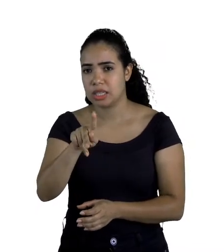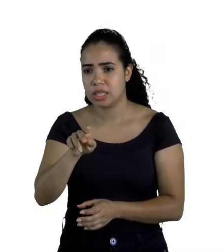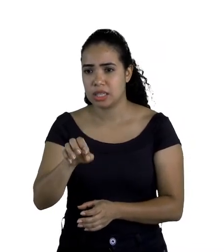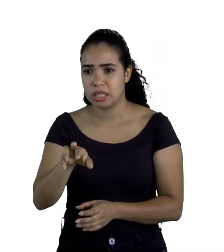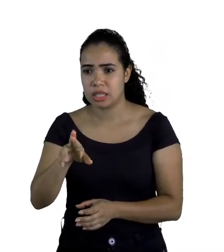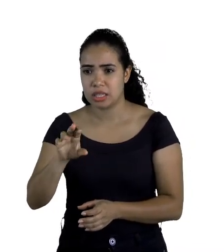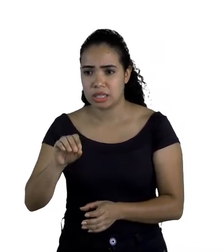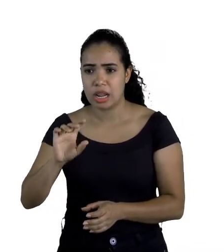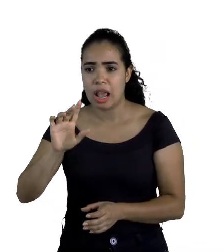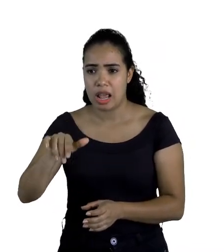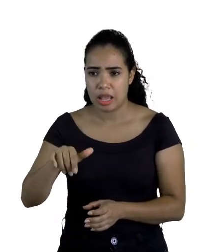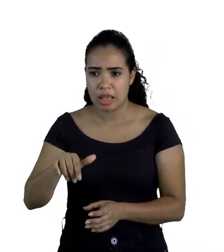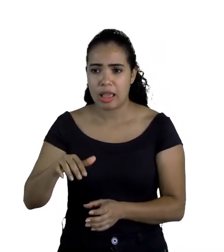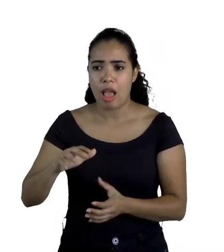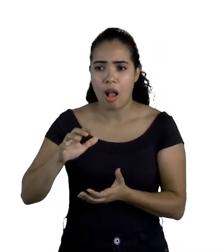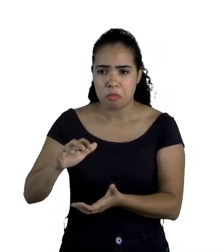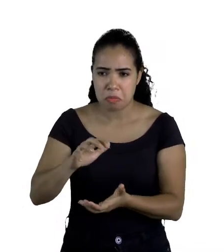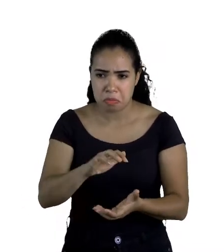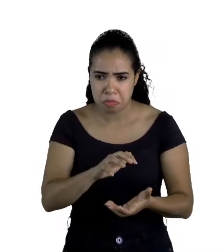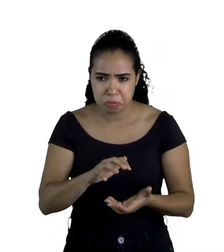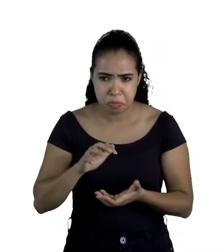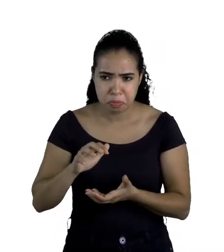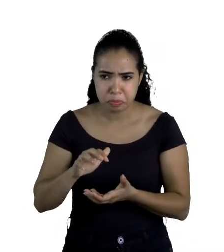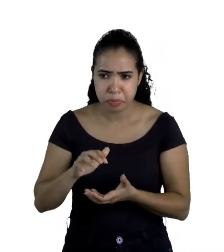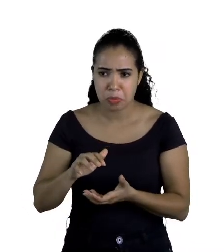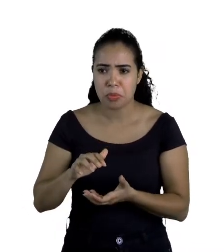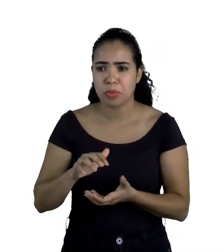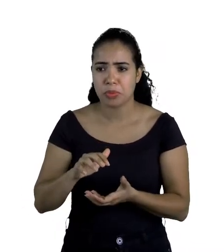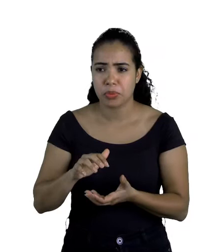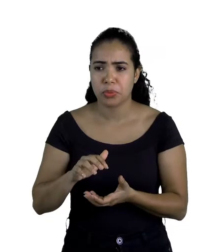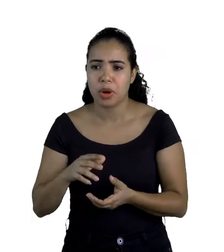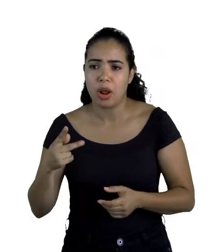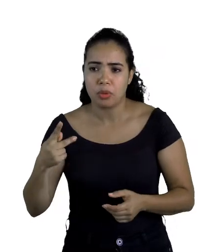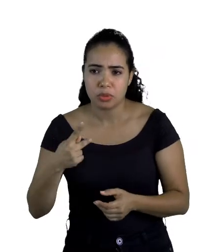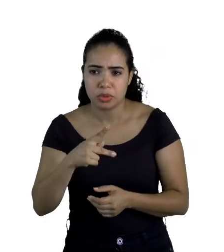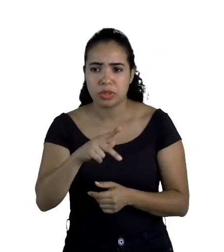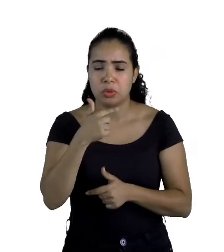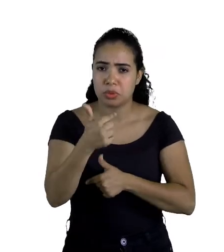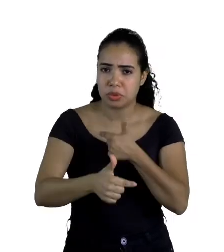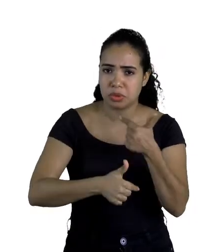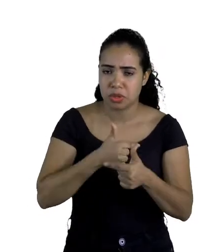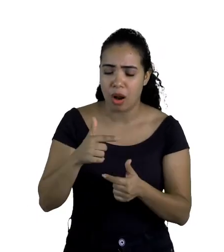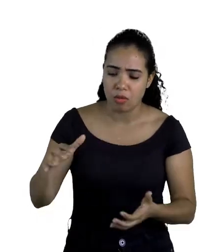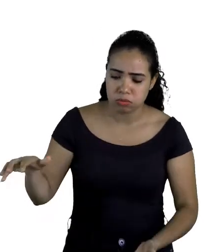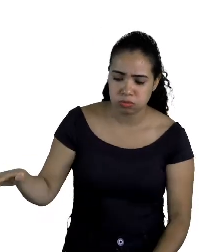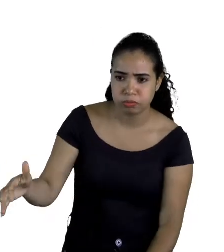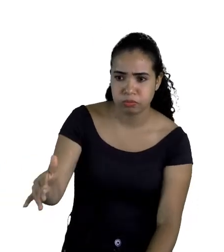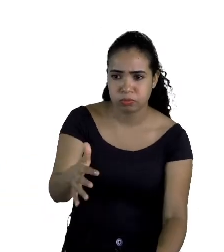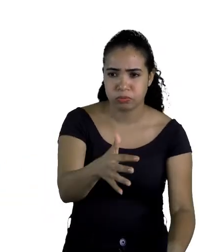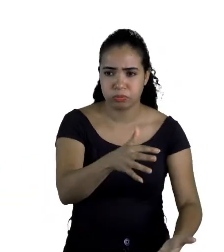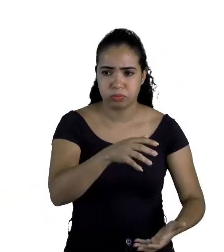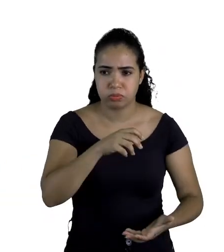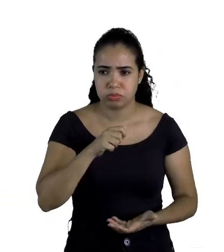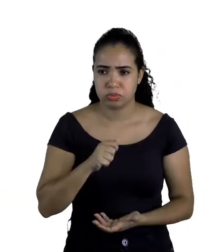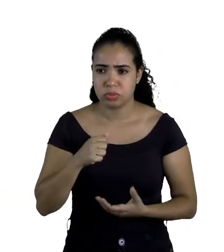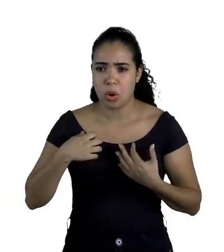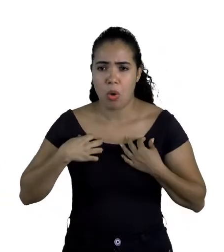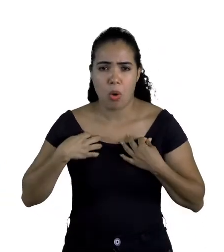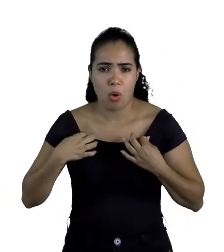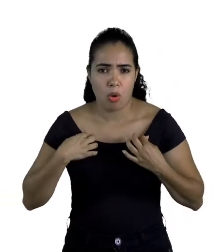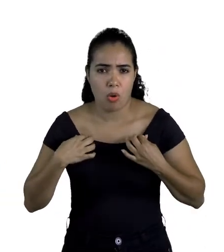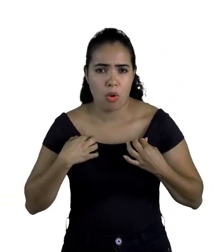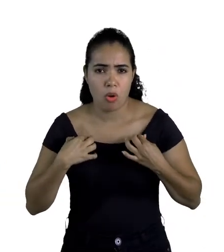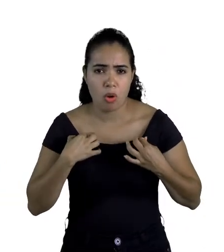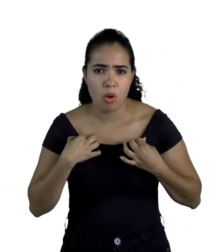cabaças pequenas, com seus ixés, trabalhos, suas roupas e todos os seus